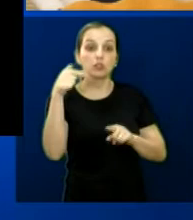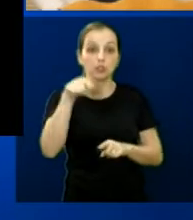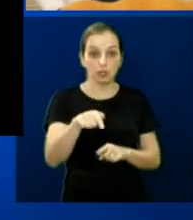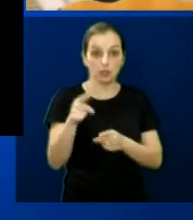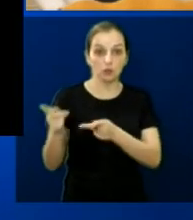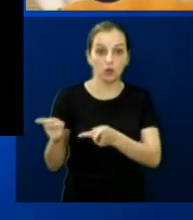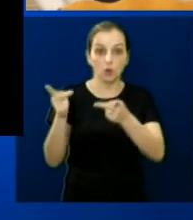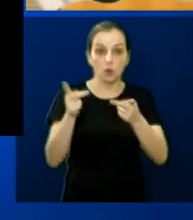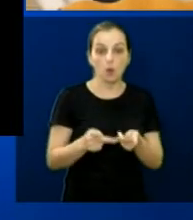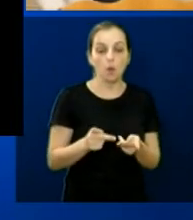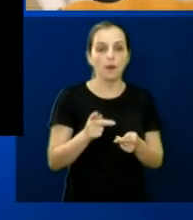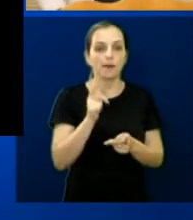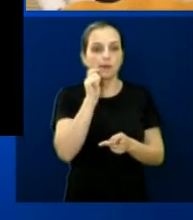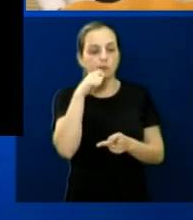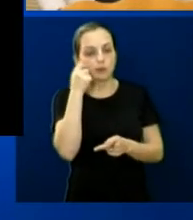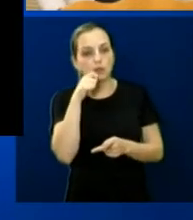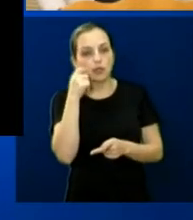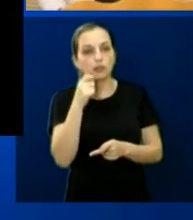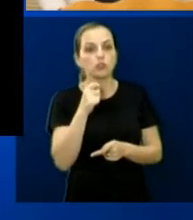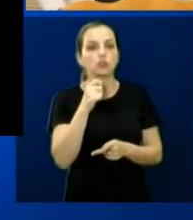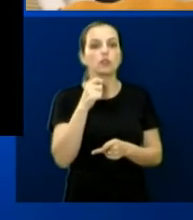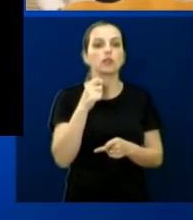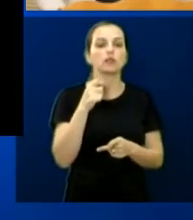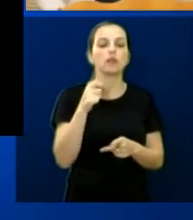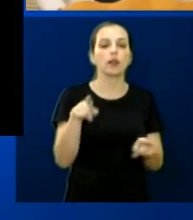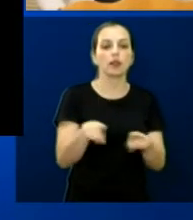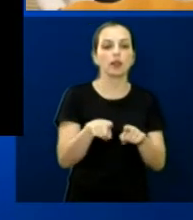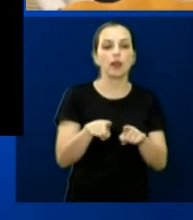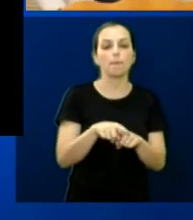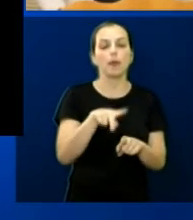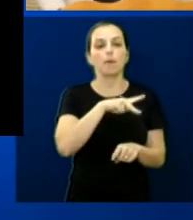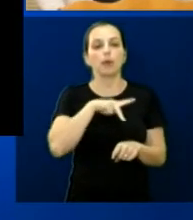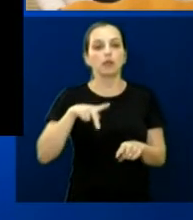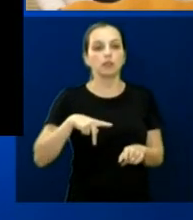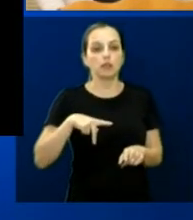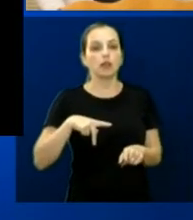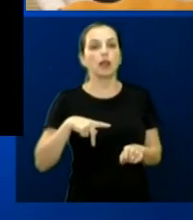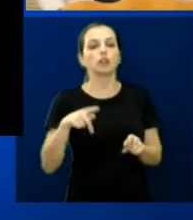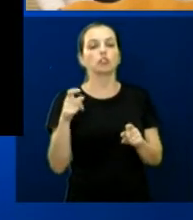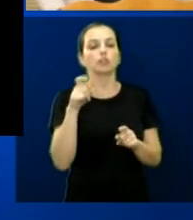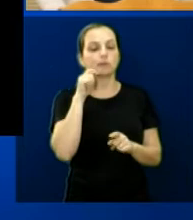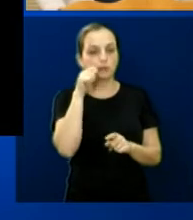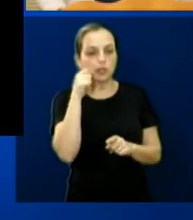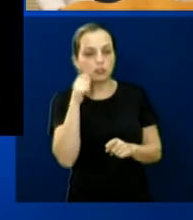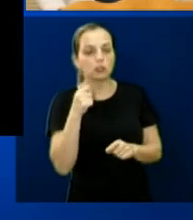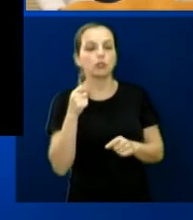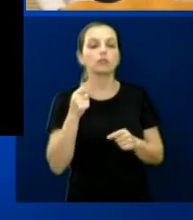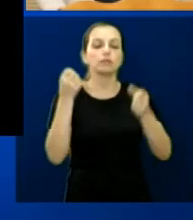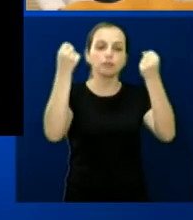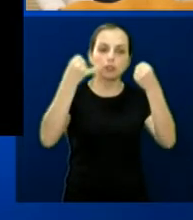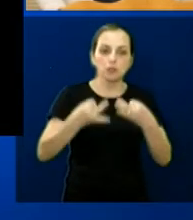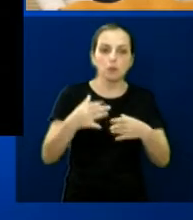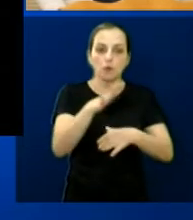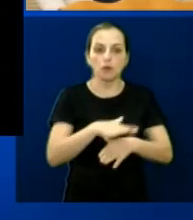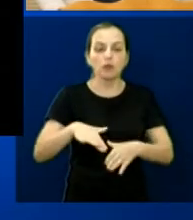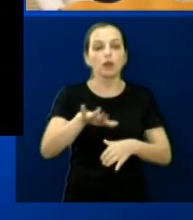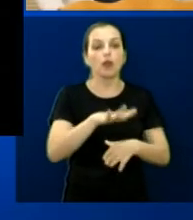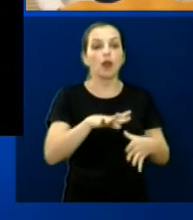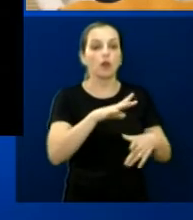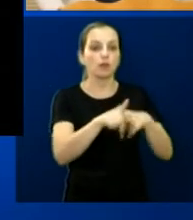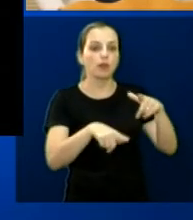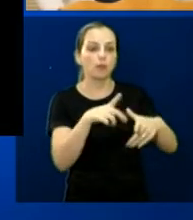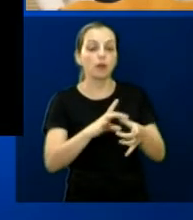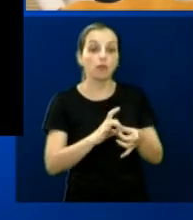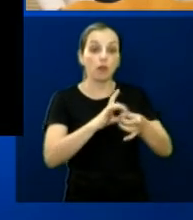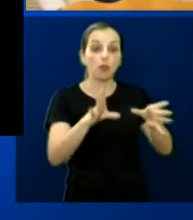excepcionados pela dentista Karen Cristina e pelo presidente, o doutor Roberto Della Coleta, que explicou que o espaço é mantido através do trabalho voluntário